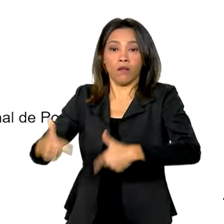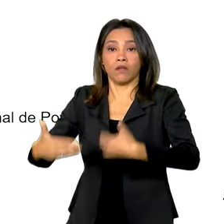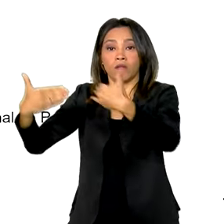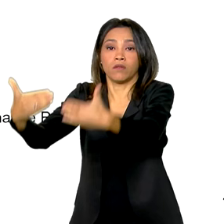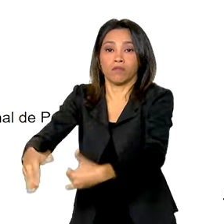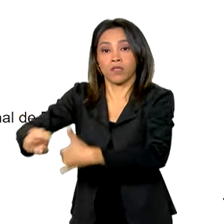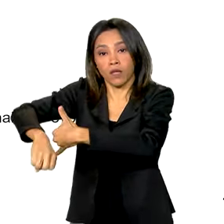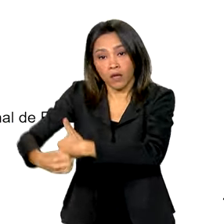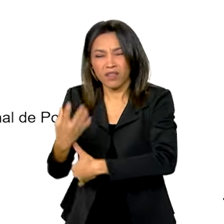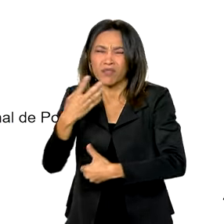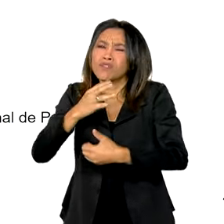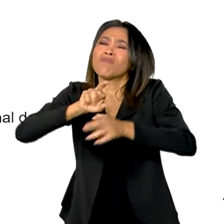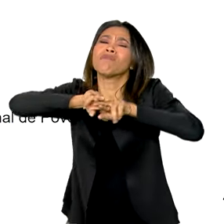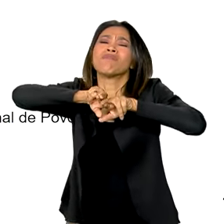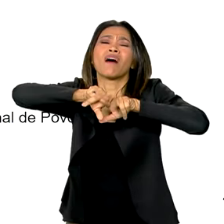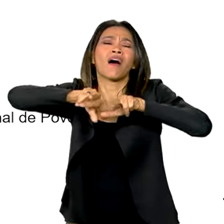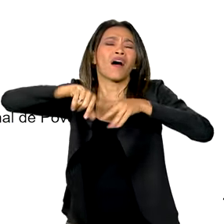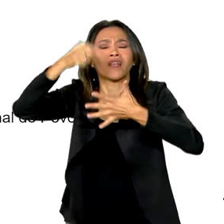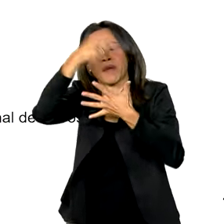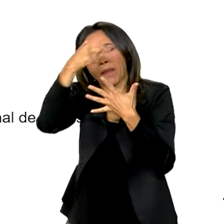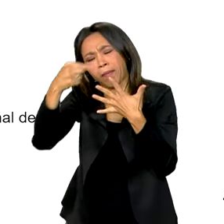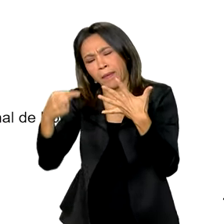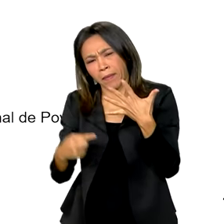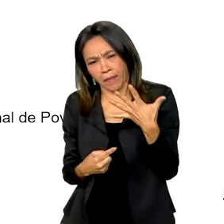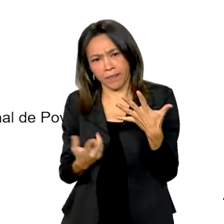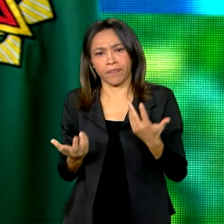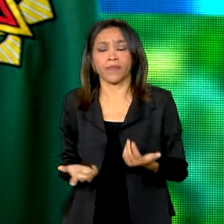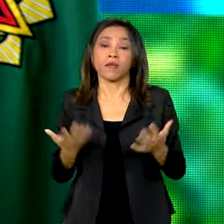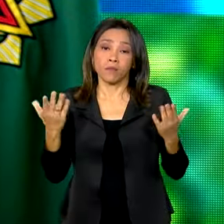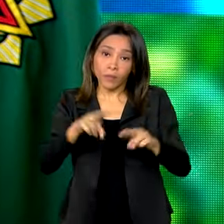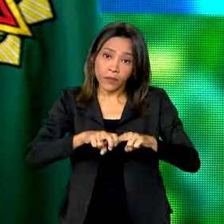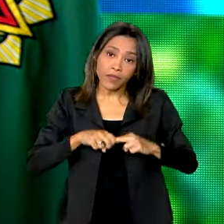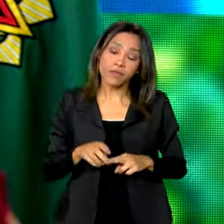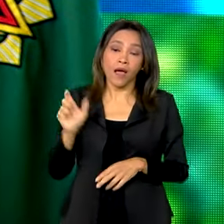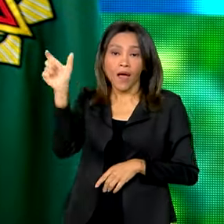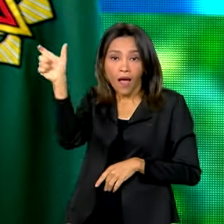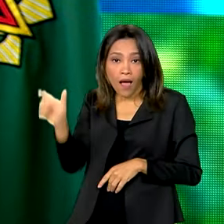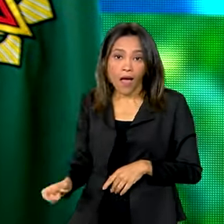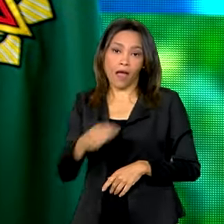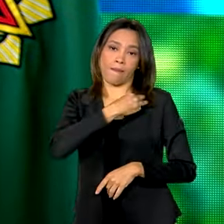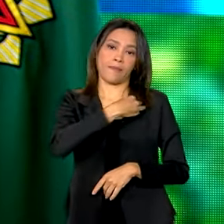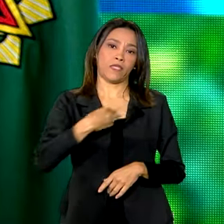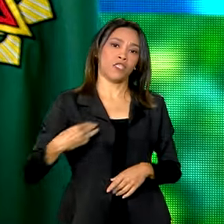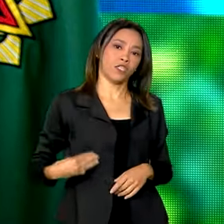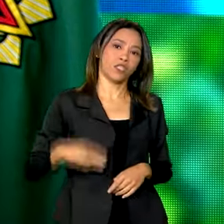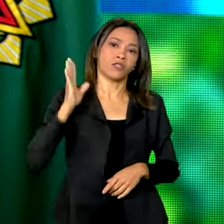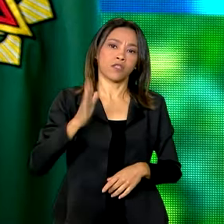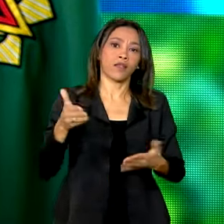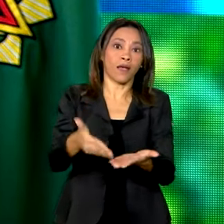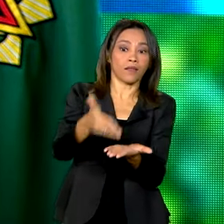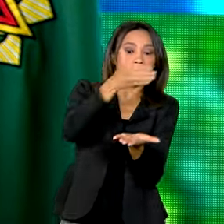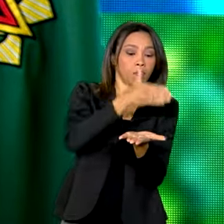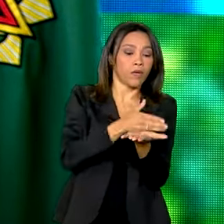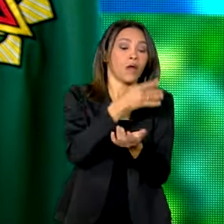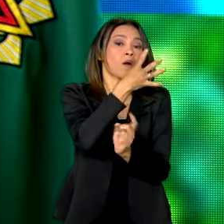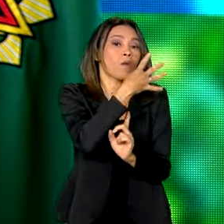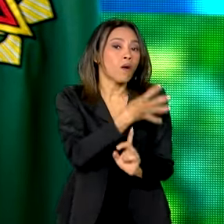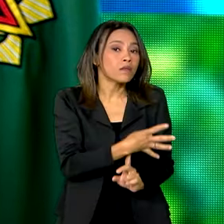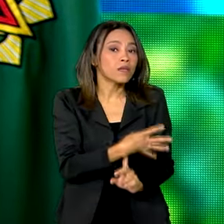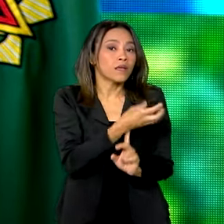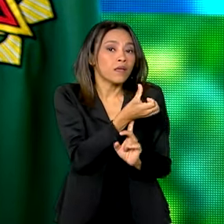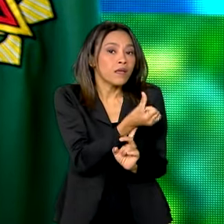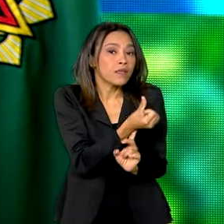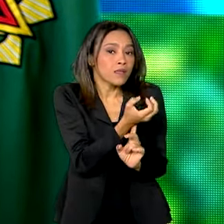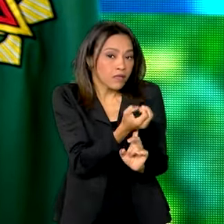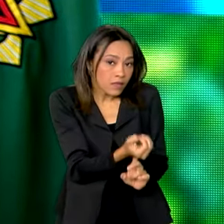desse concurso, a ministra Esté já está antecipando 460